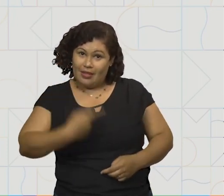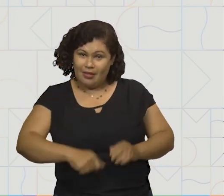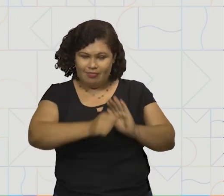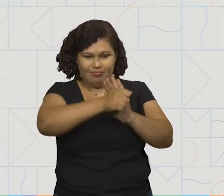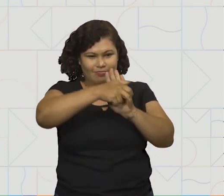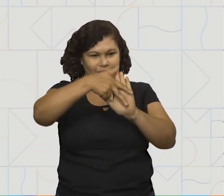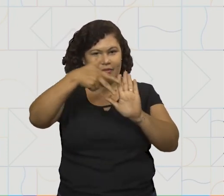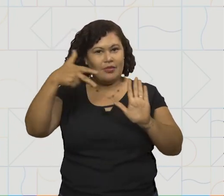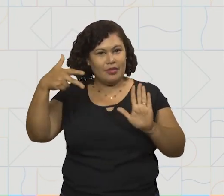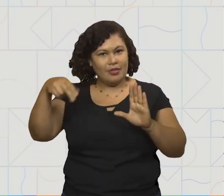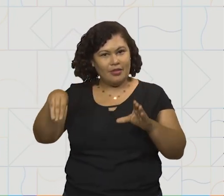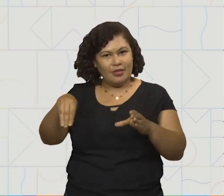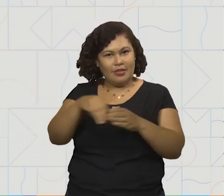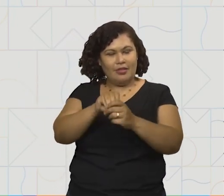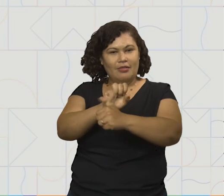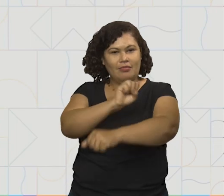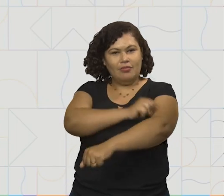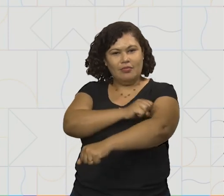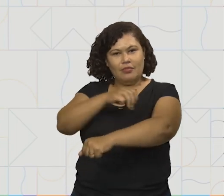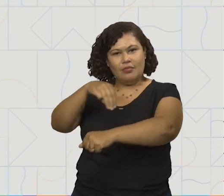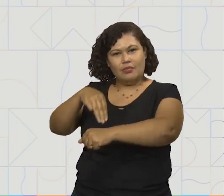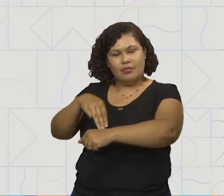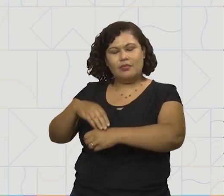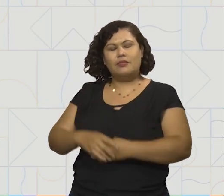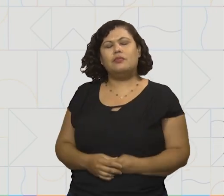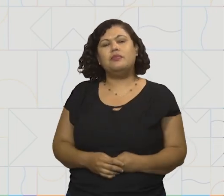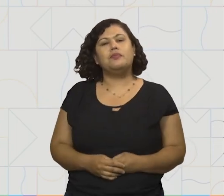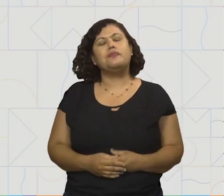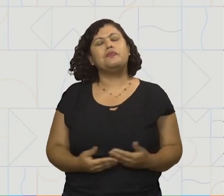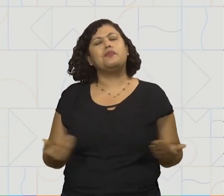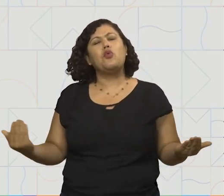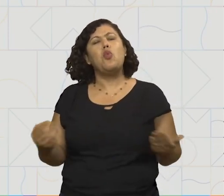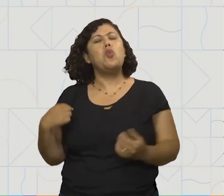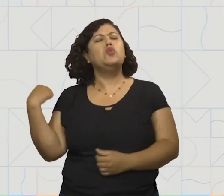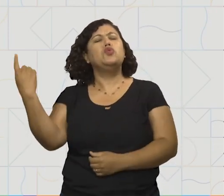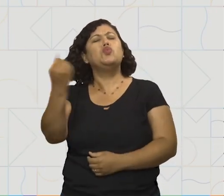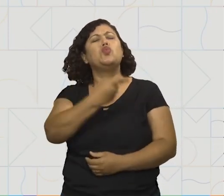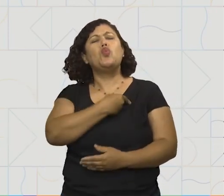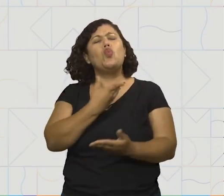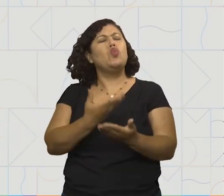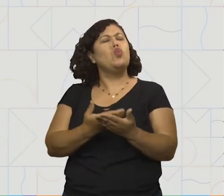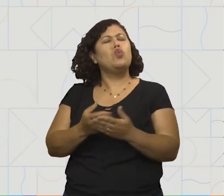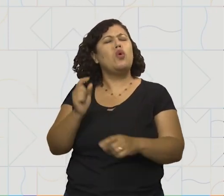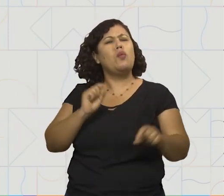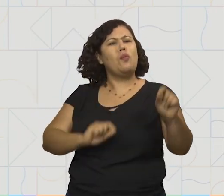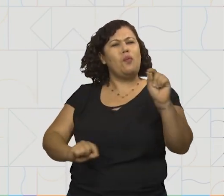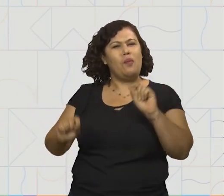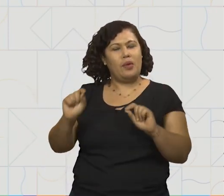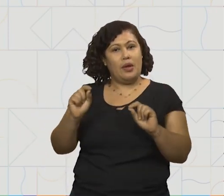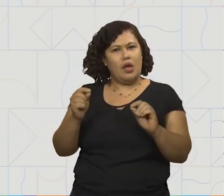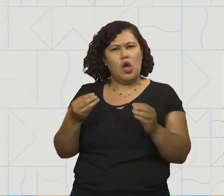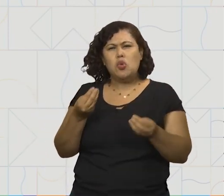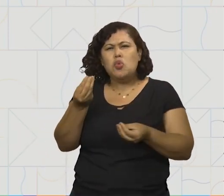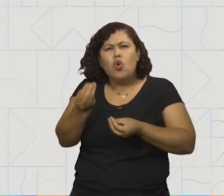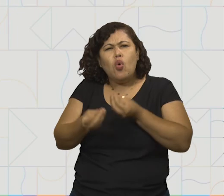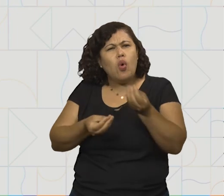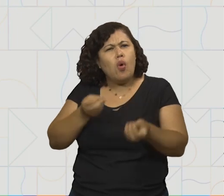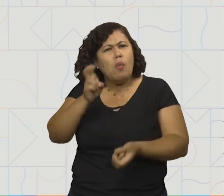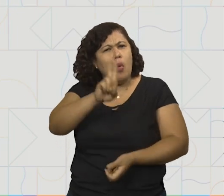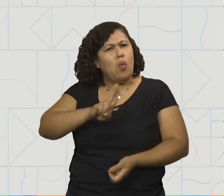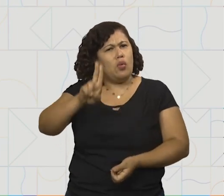Tecnologias Educacionais da CEMED. Hoje, iremos estudar sobre como acentuar